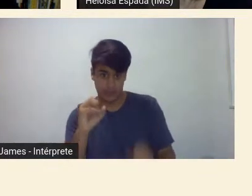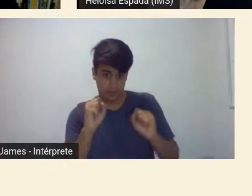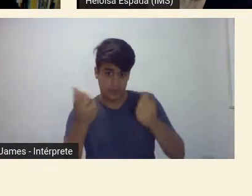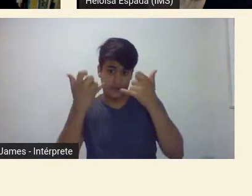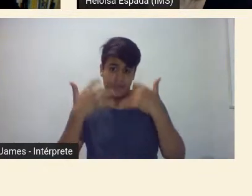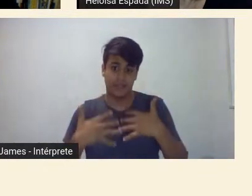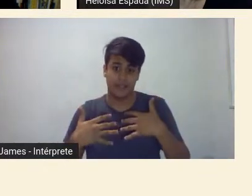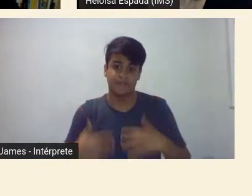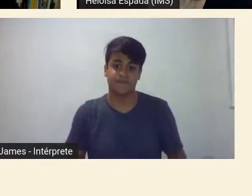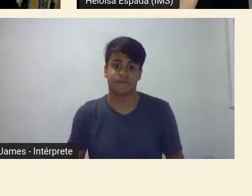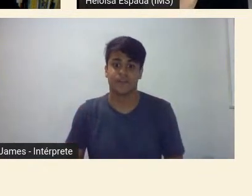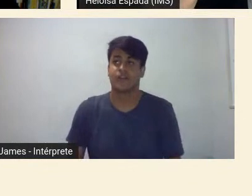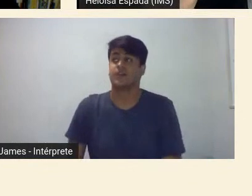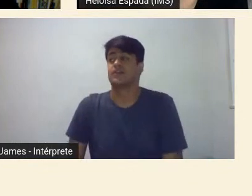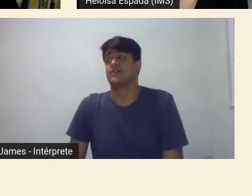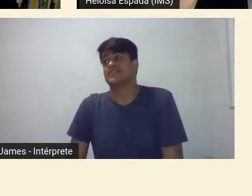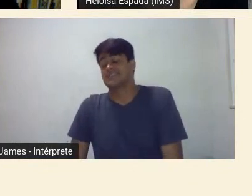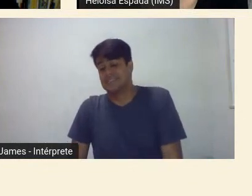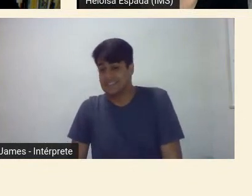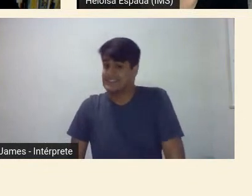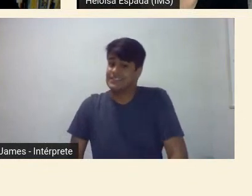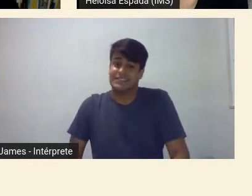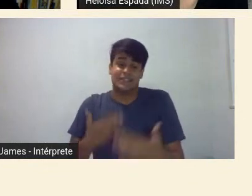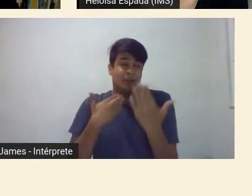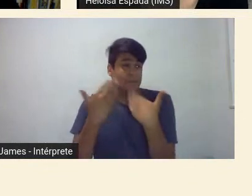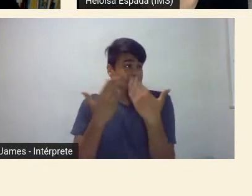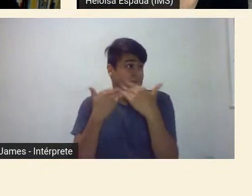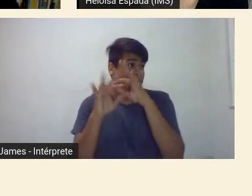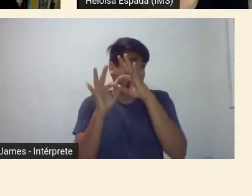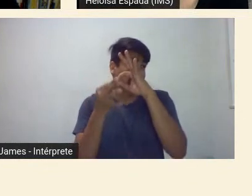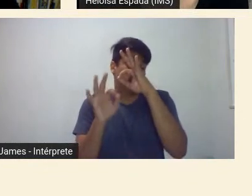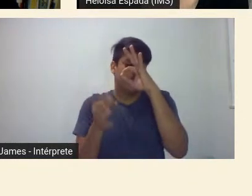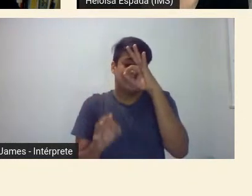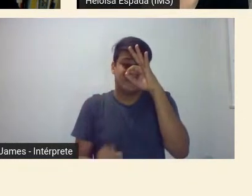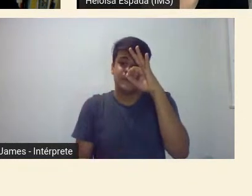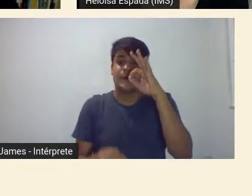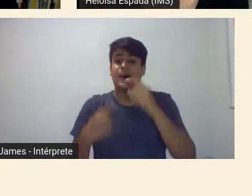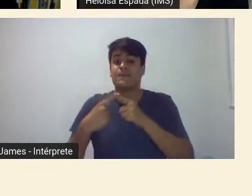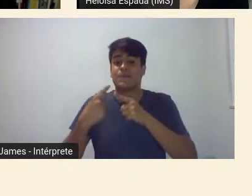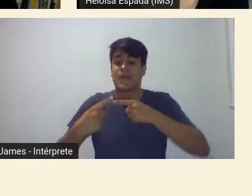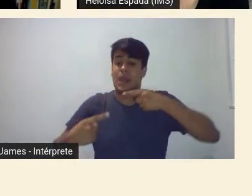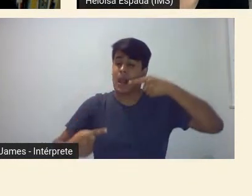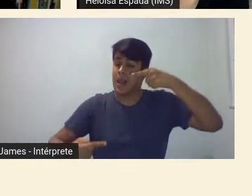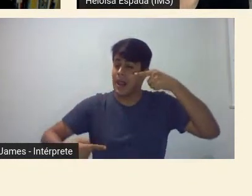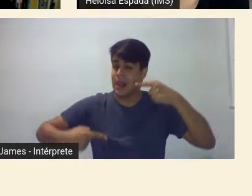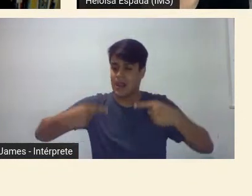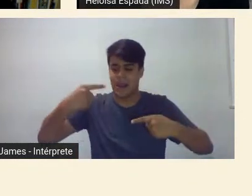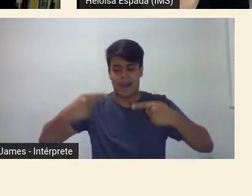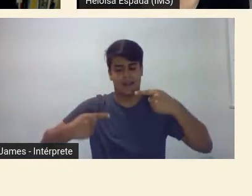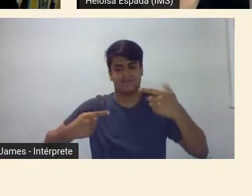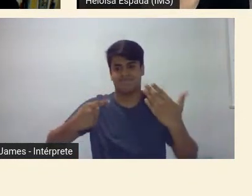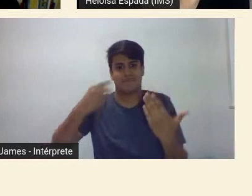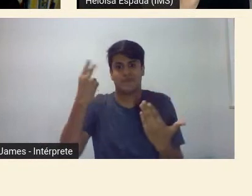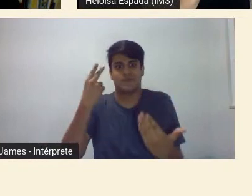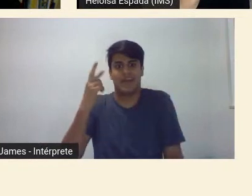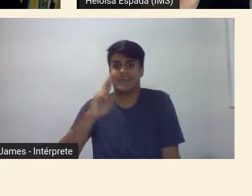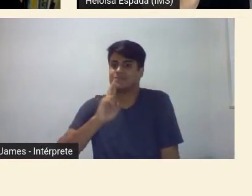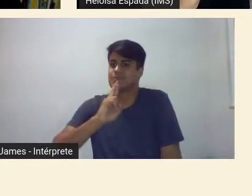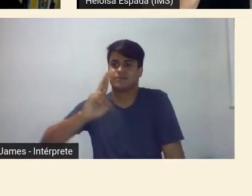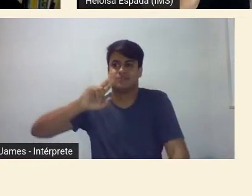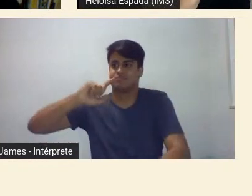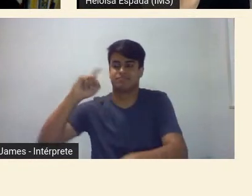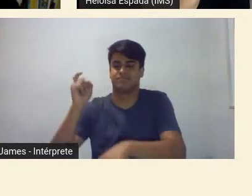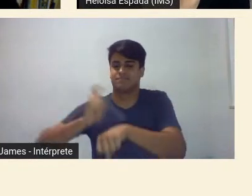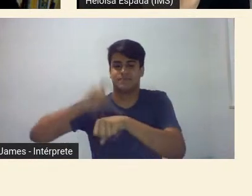bom aí é uma longa conversa porque essas divergências não tenho não tenho assim como responder isso agora isso é uma